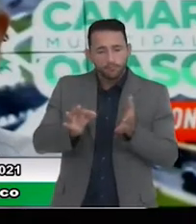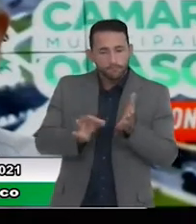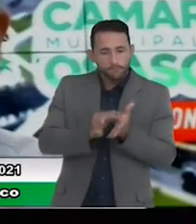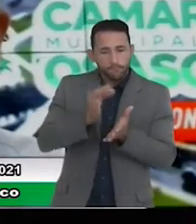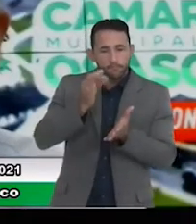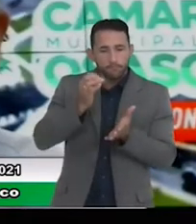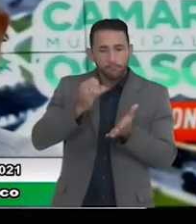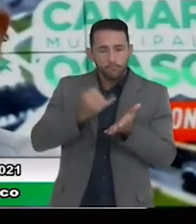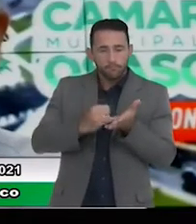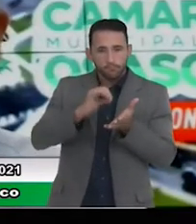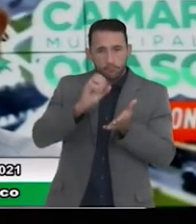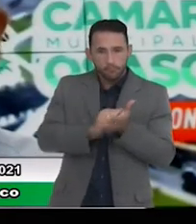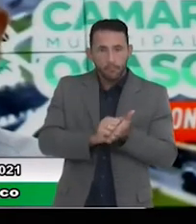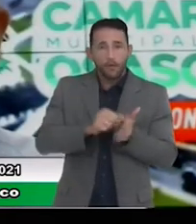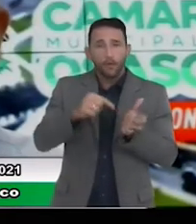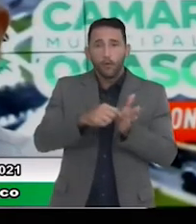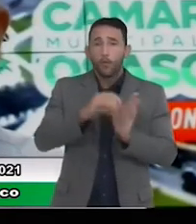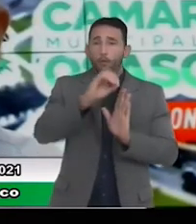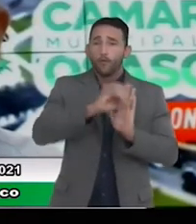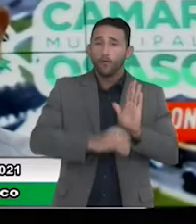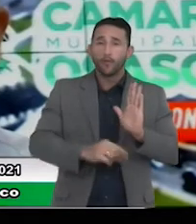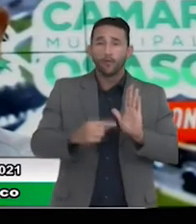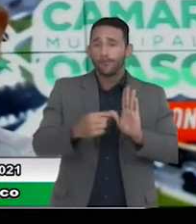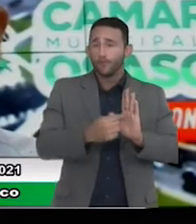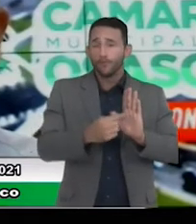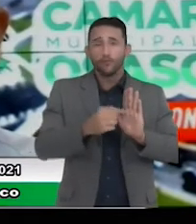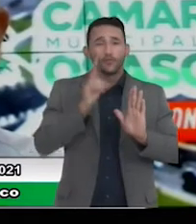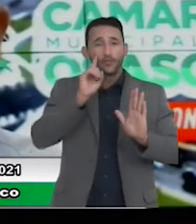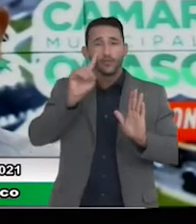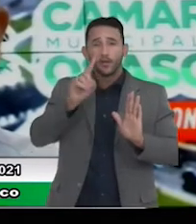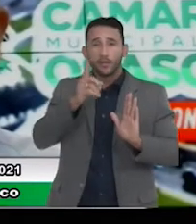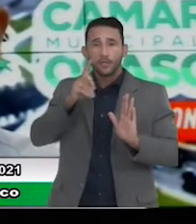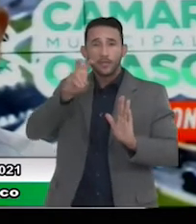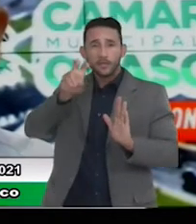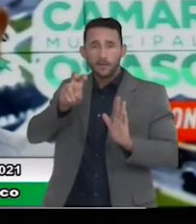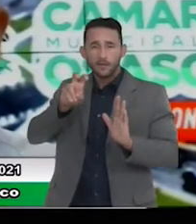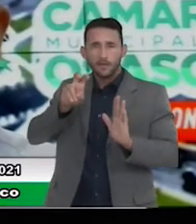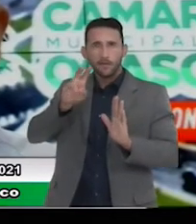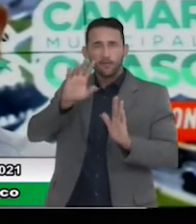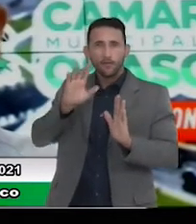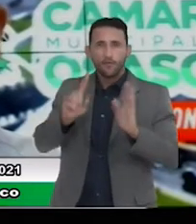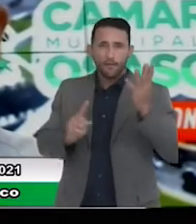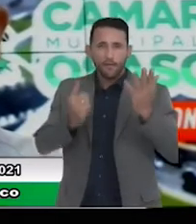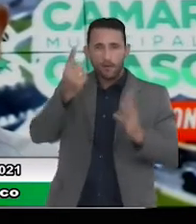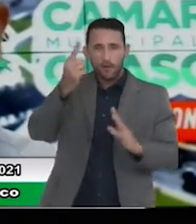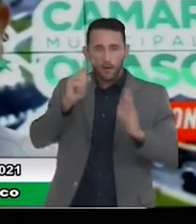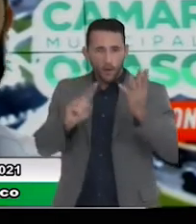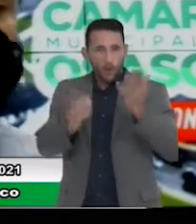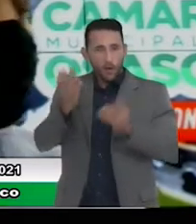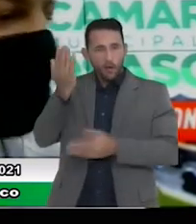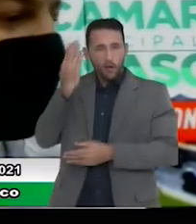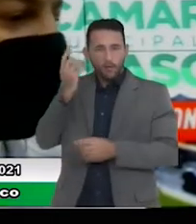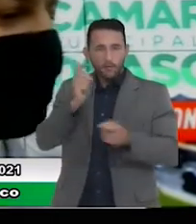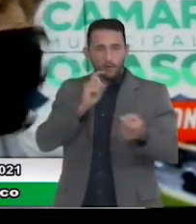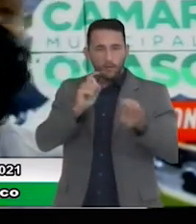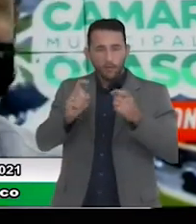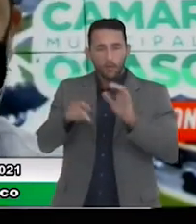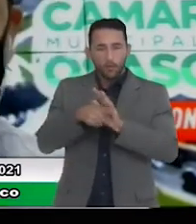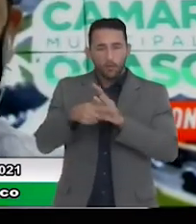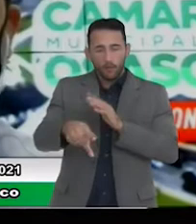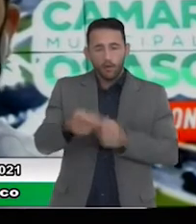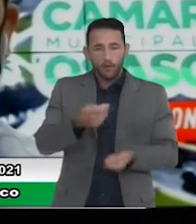ofício no dia 15 de fevereiro de 2021, na sessão de comunicação administrativa.